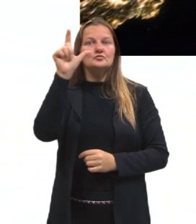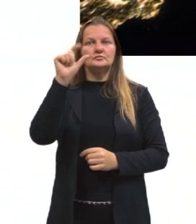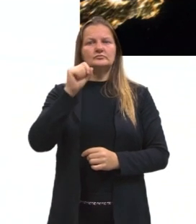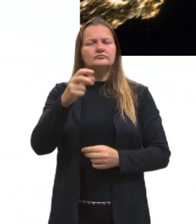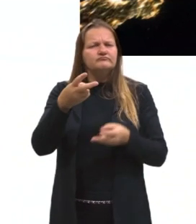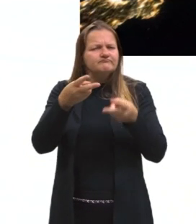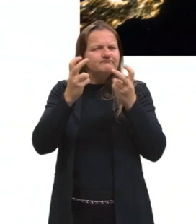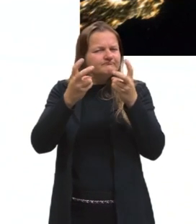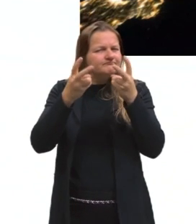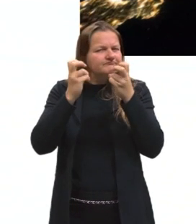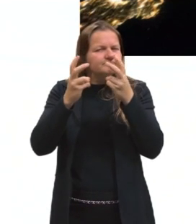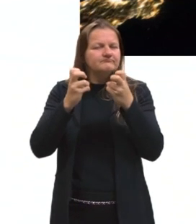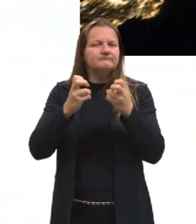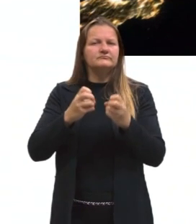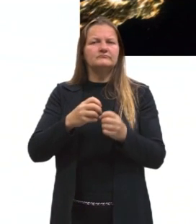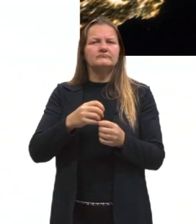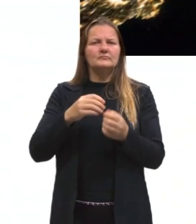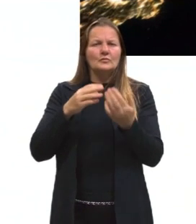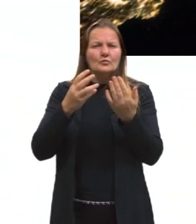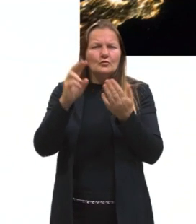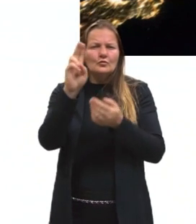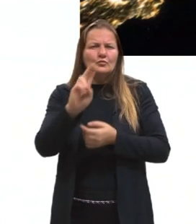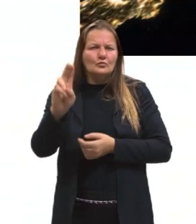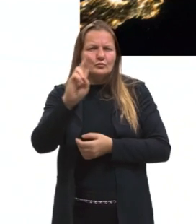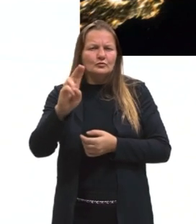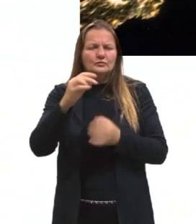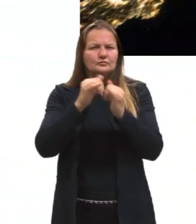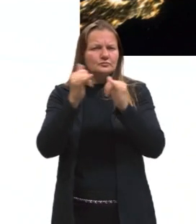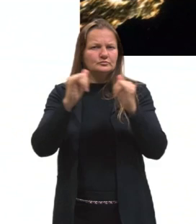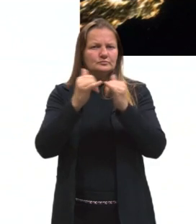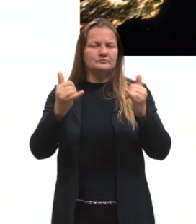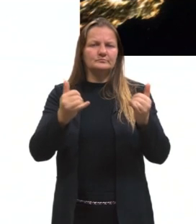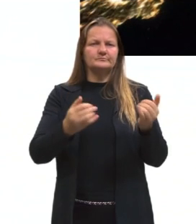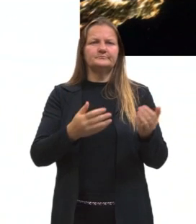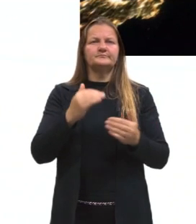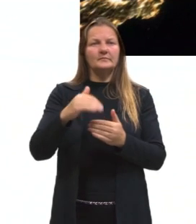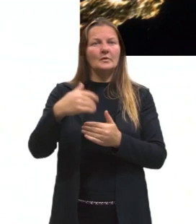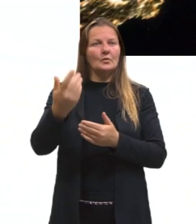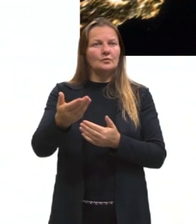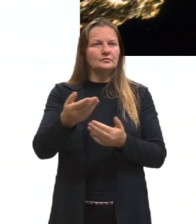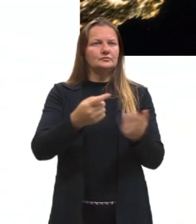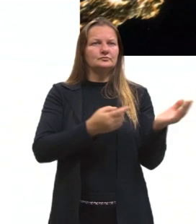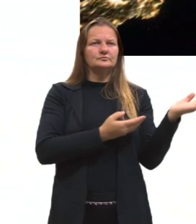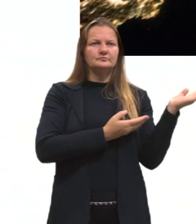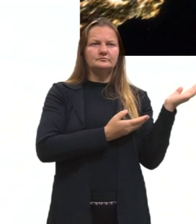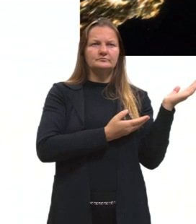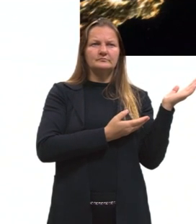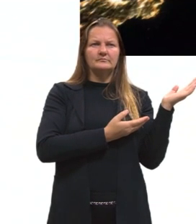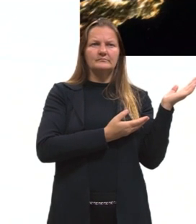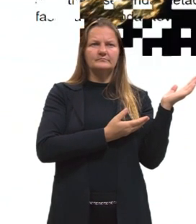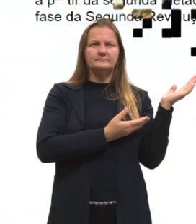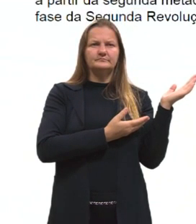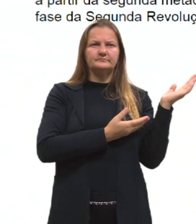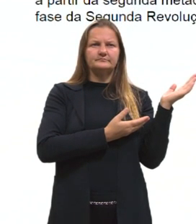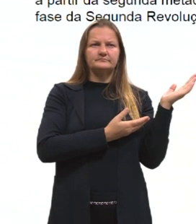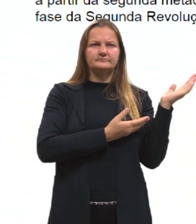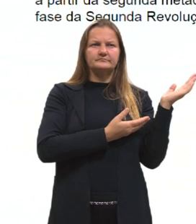através da utilização dessa energia, tá? Vamos passar aqui o nosso slidezinho.